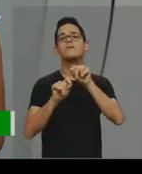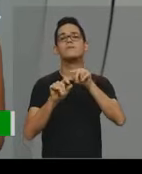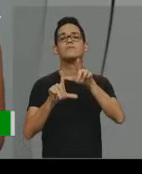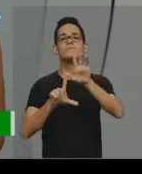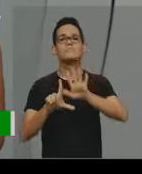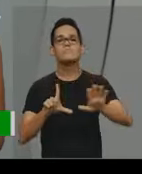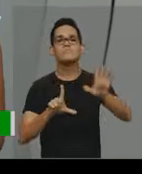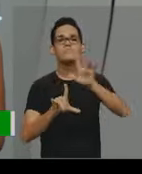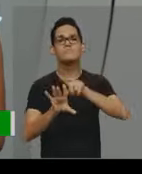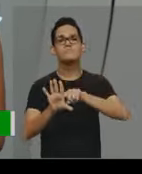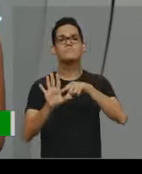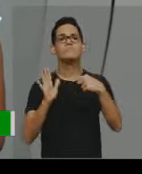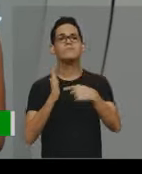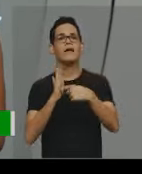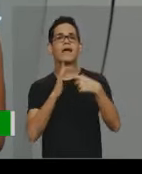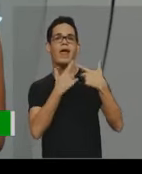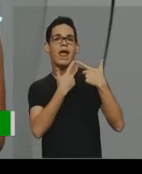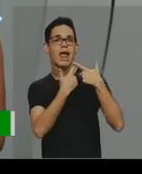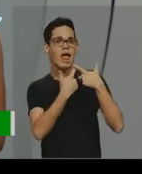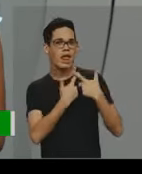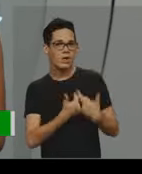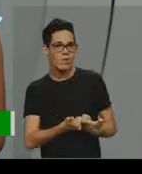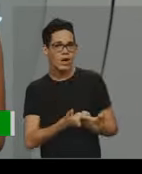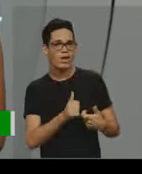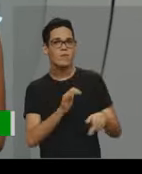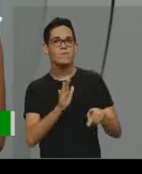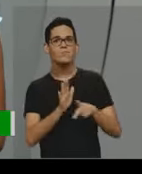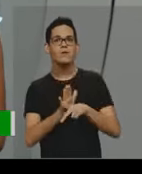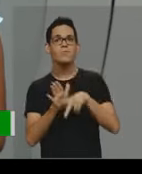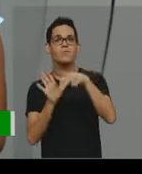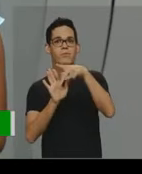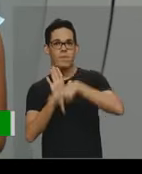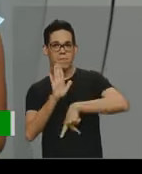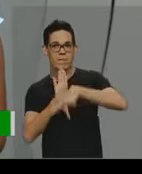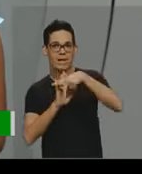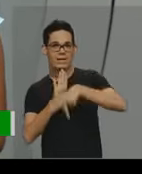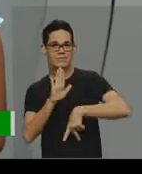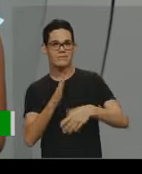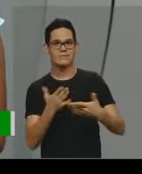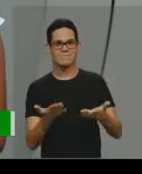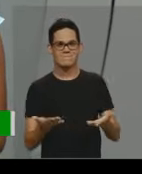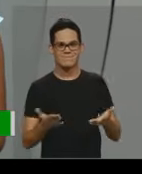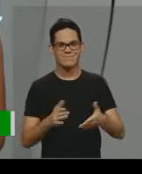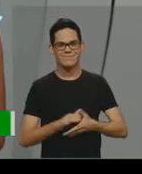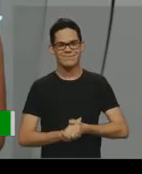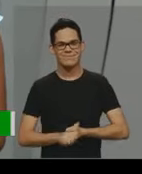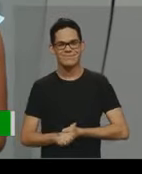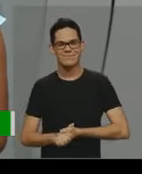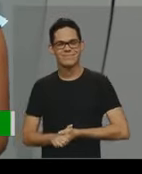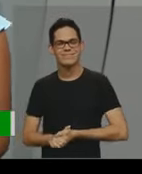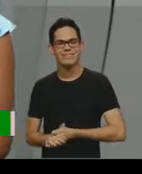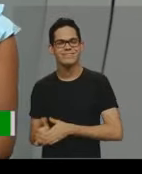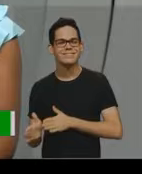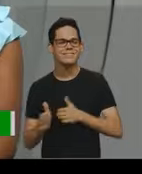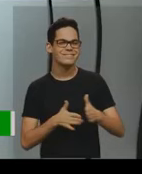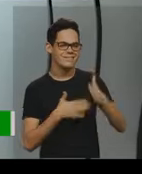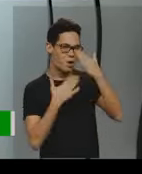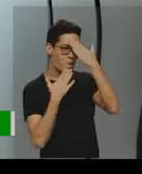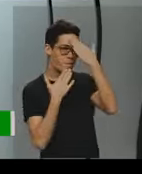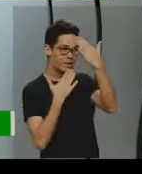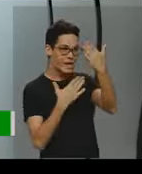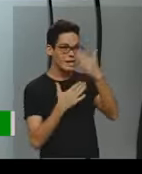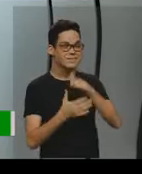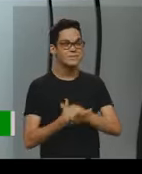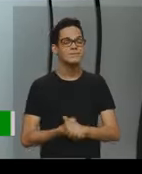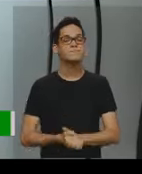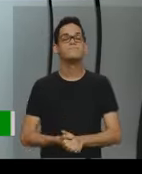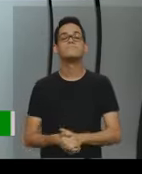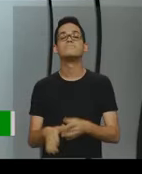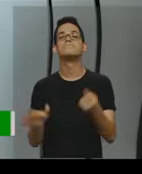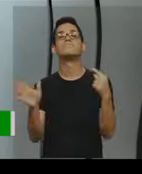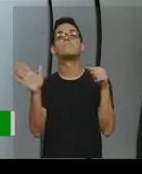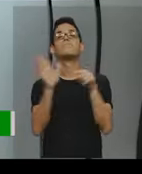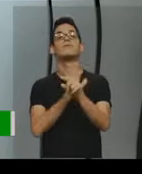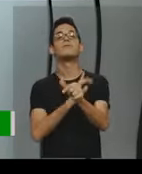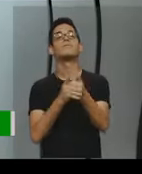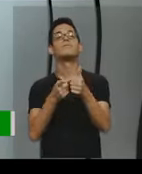linguagem por se tratar no PET de um texto literário, né. Então. Muito obrigada. Nossa primeira